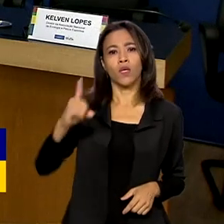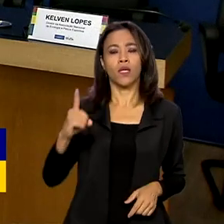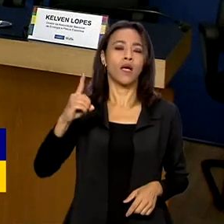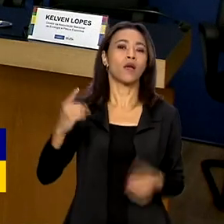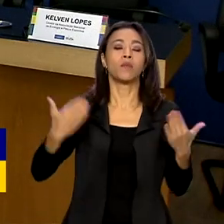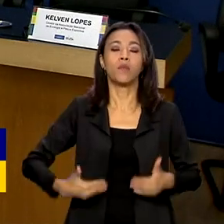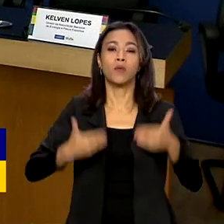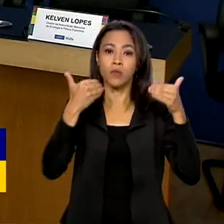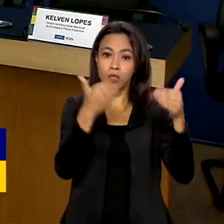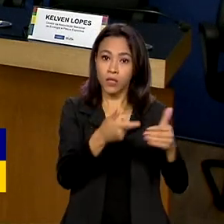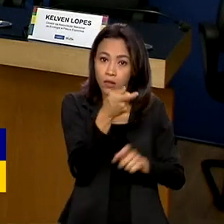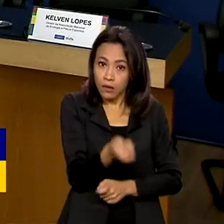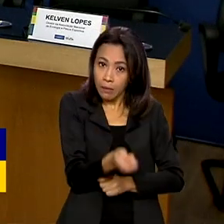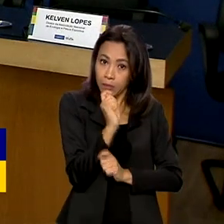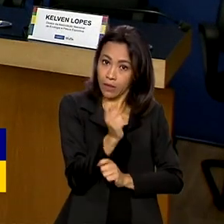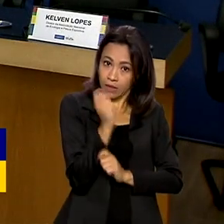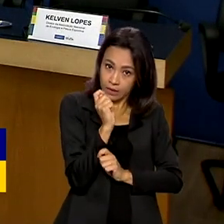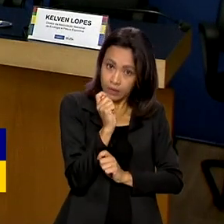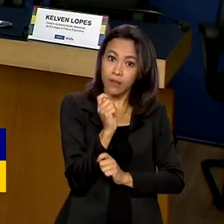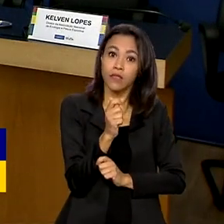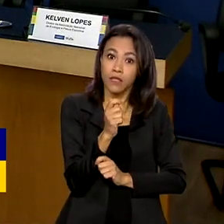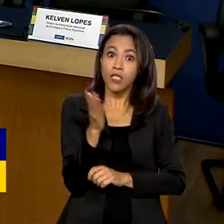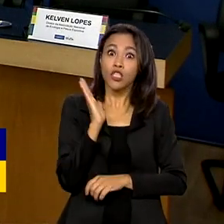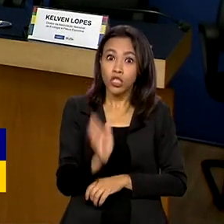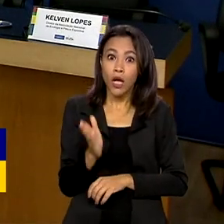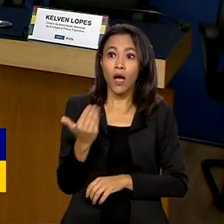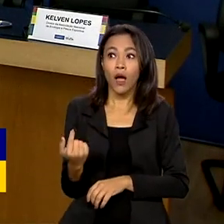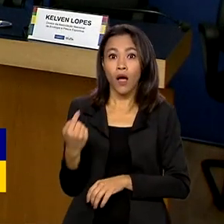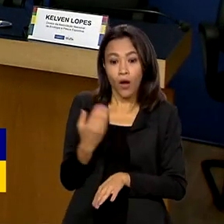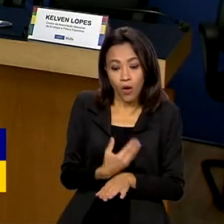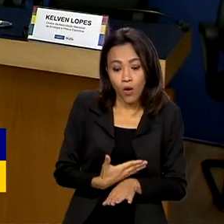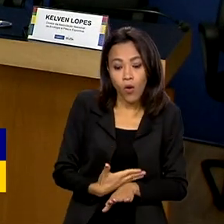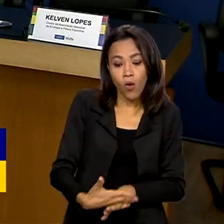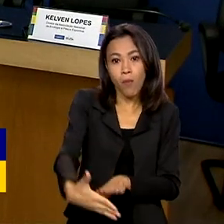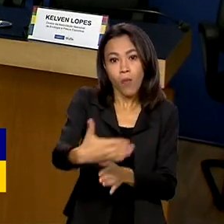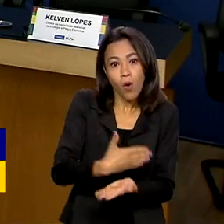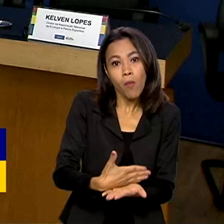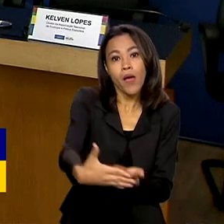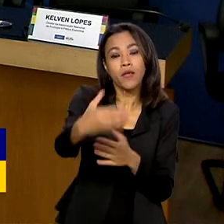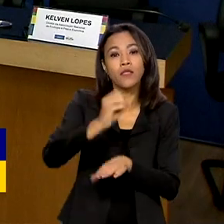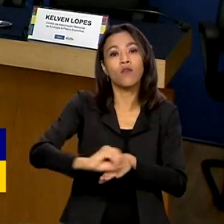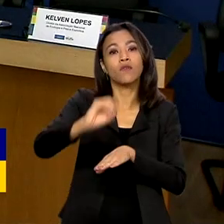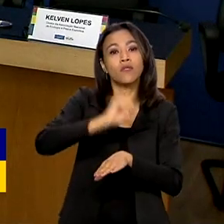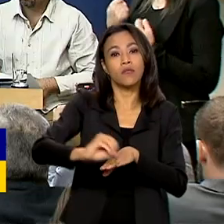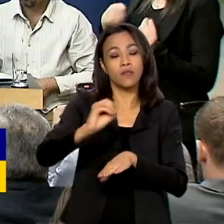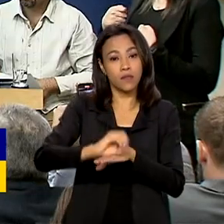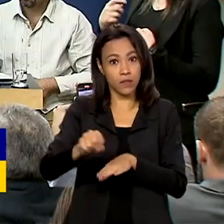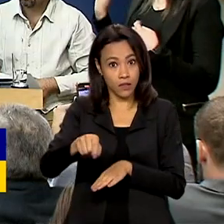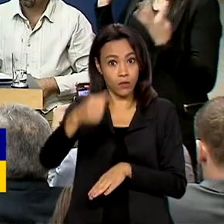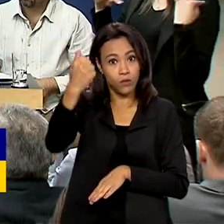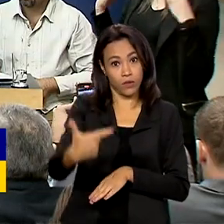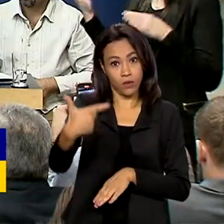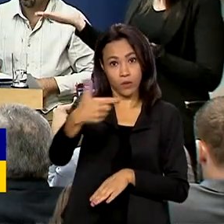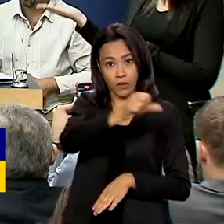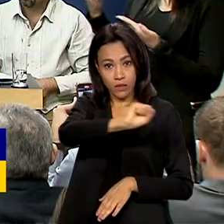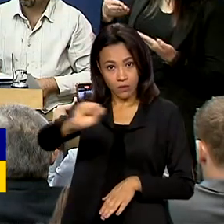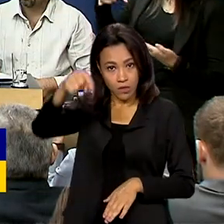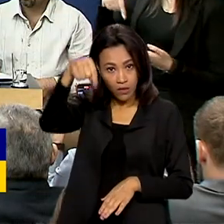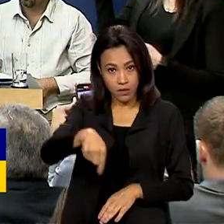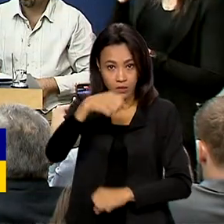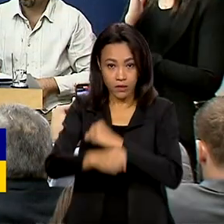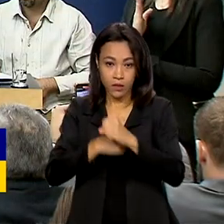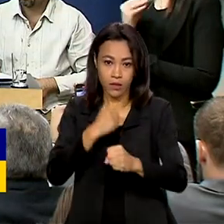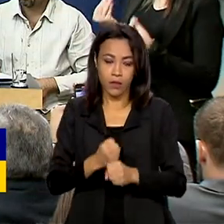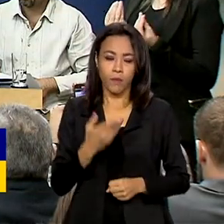Pesca e Aquicultura, e as oficinas já começam no segundo semestre deste ano. O Programa Nacional de